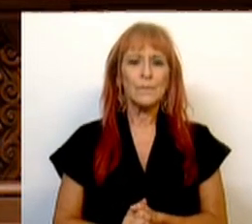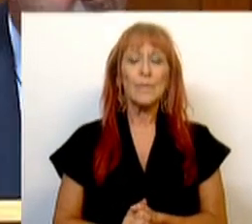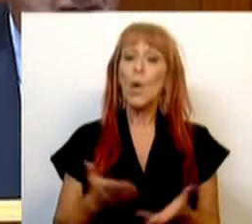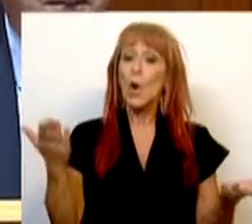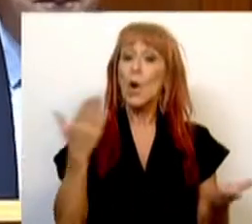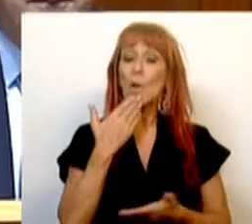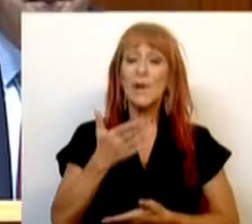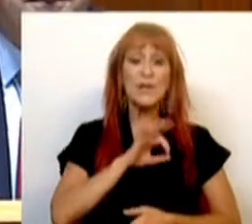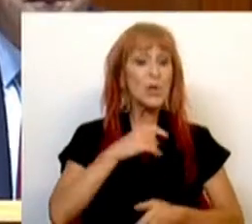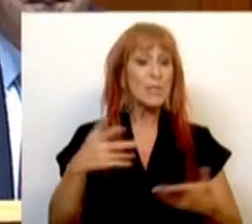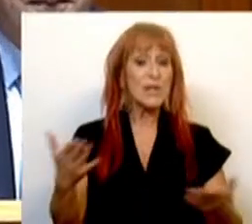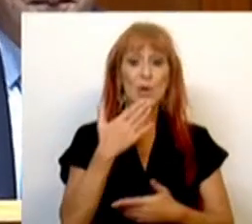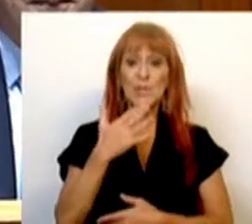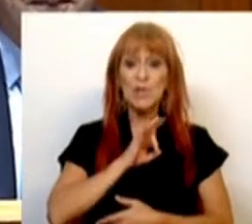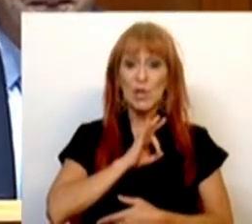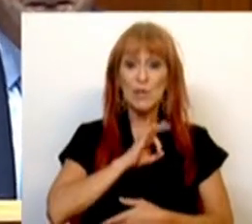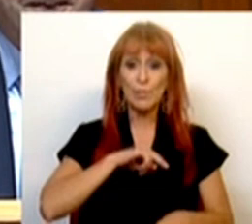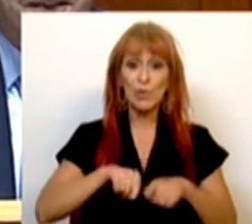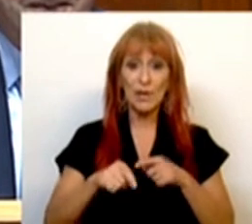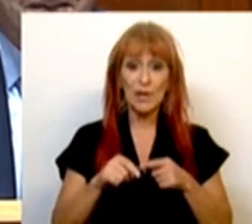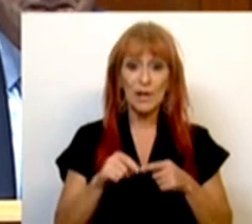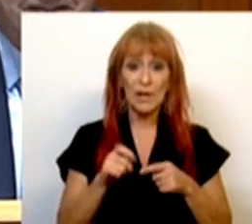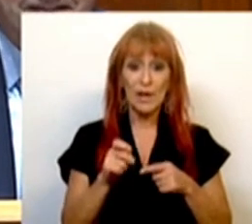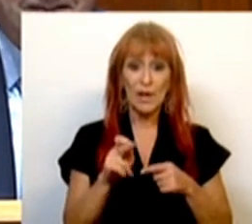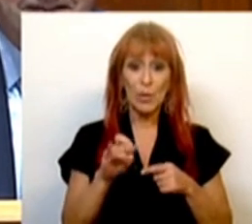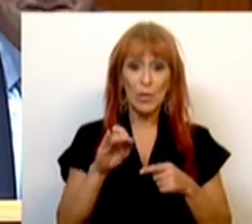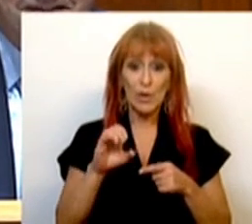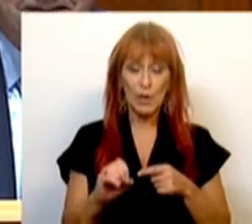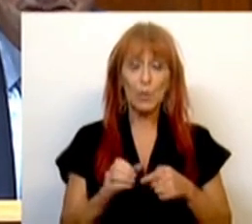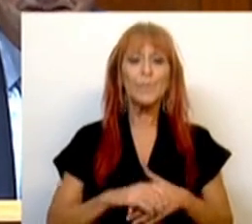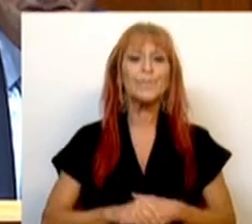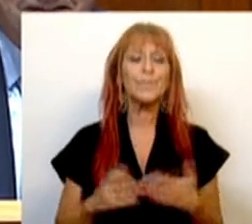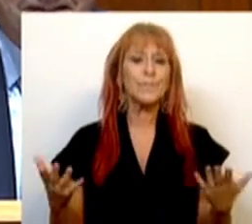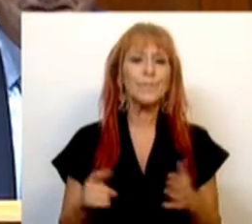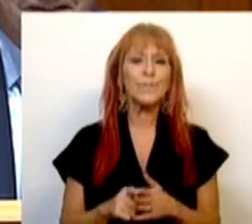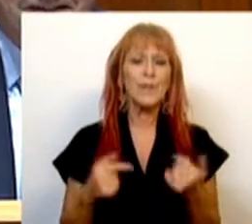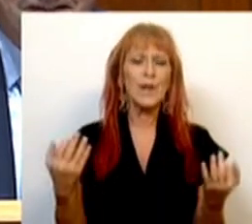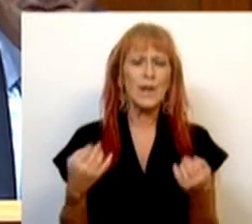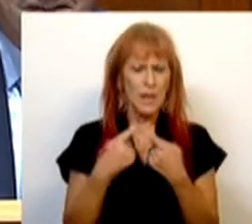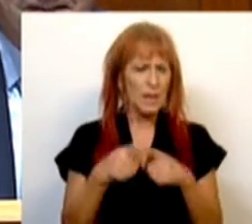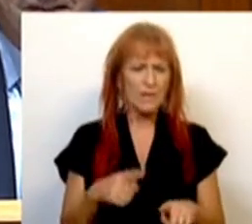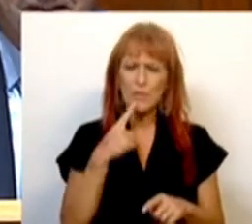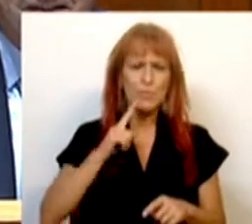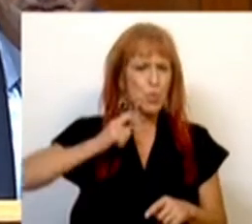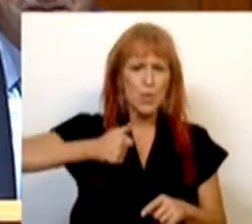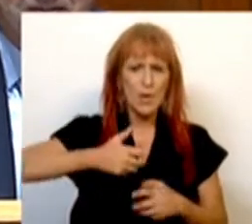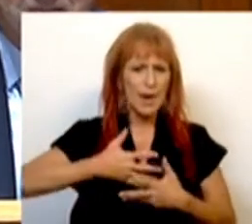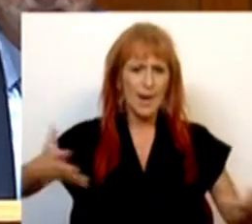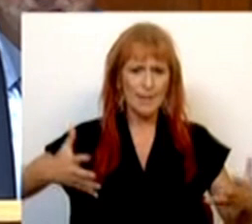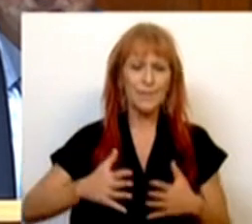Muito obrigado, Sr. Presidente. Muito obrigado, Sr. Deputado Eurico Briante Dias. Há, de facto, uma diferença fundamental